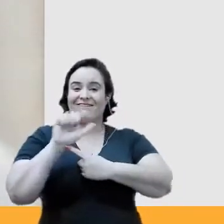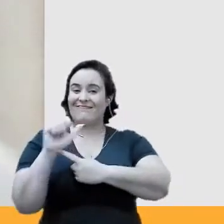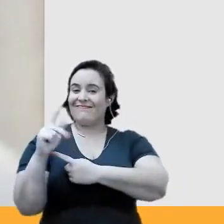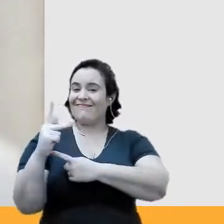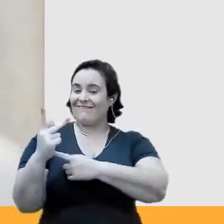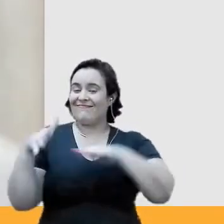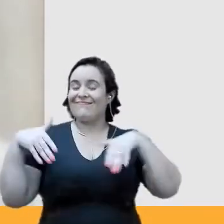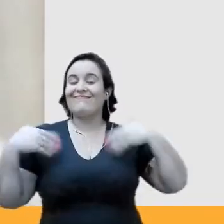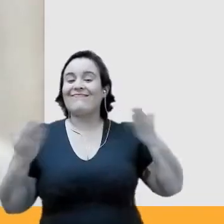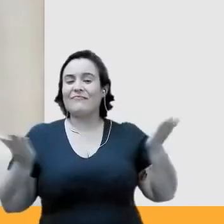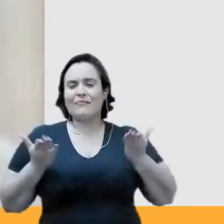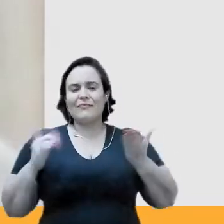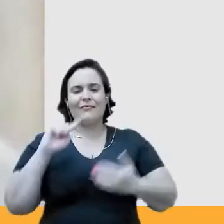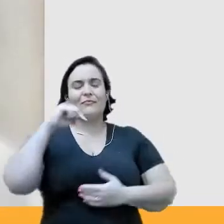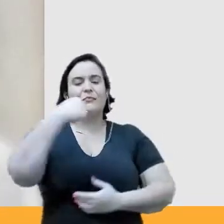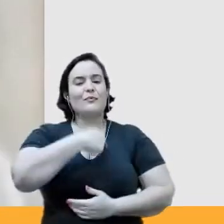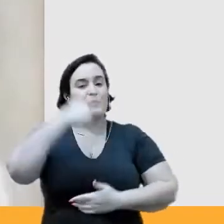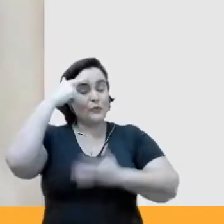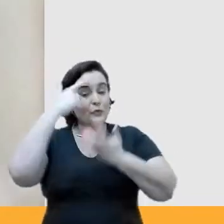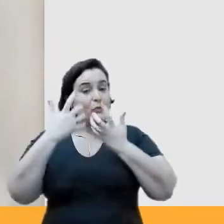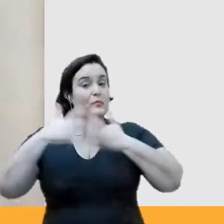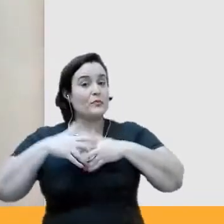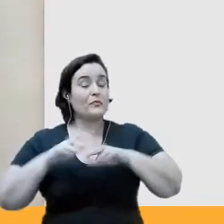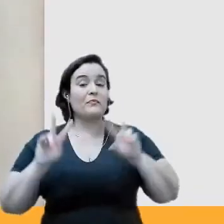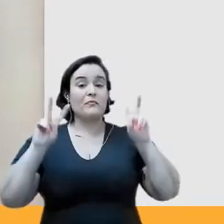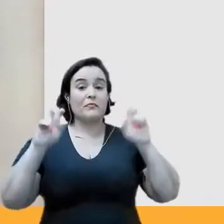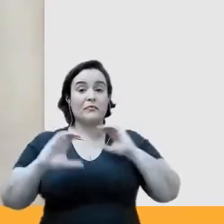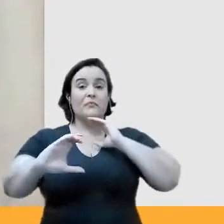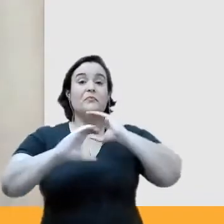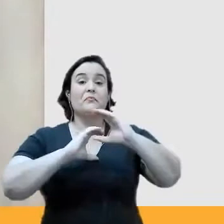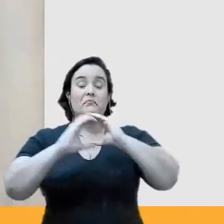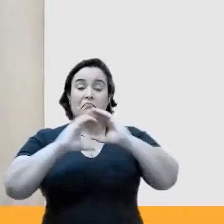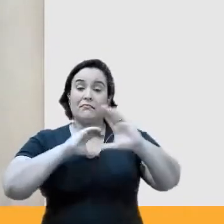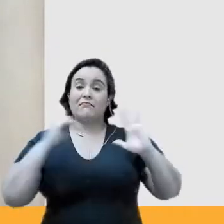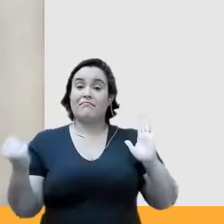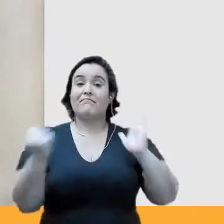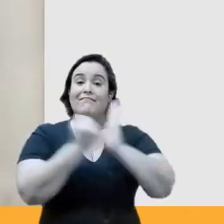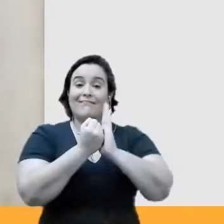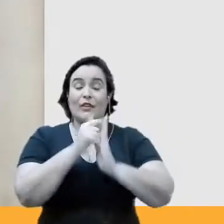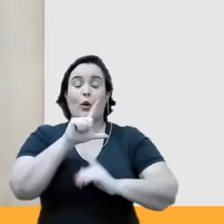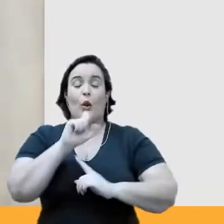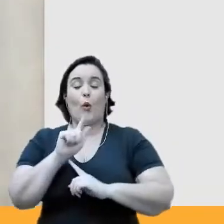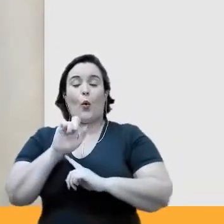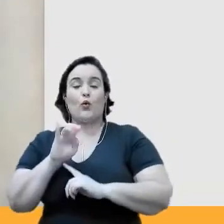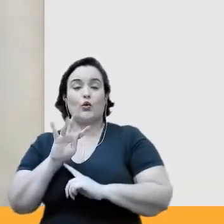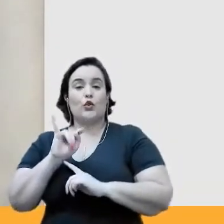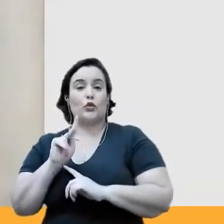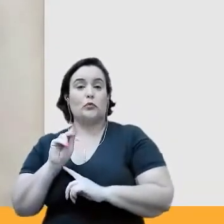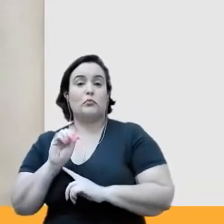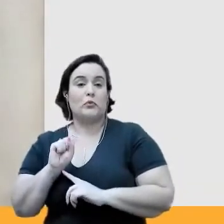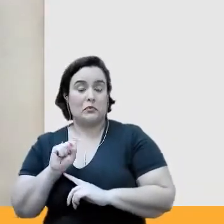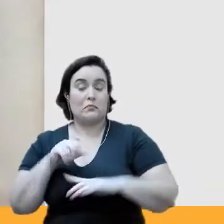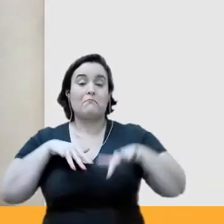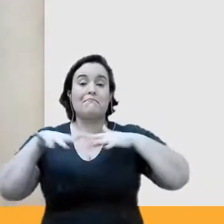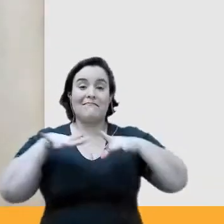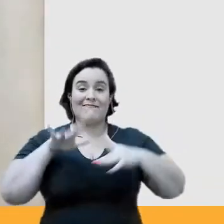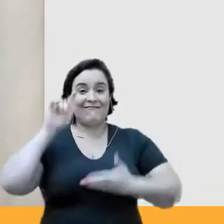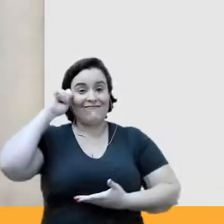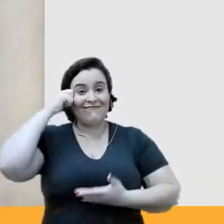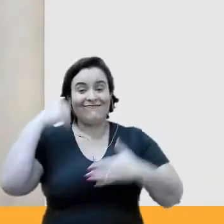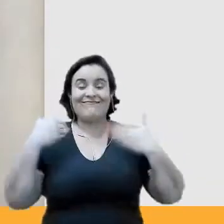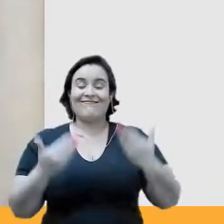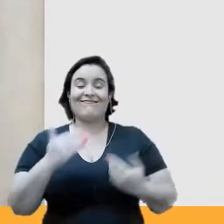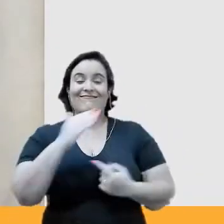feita para a gente refletir sobre comunicação, marcas e logotipo no movimento negro. O